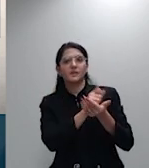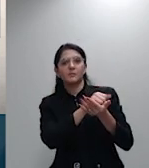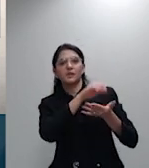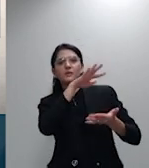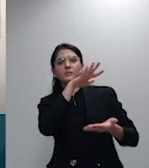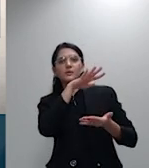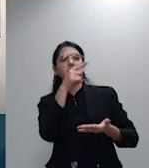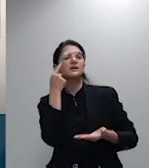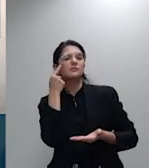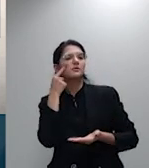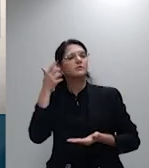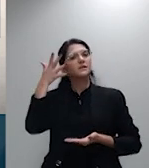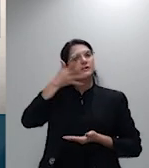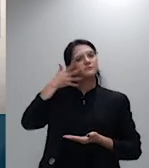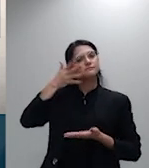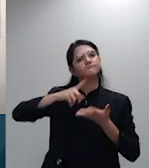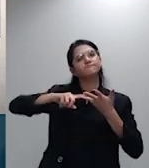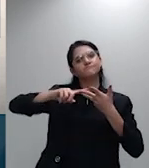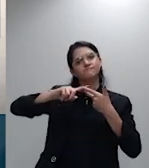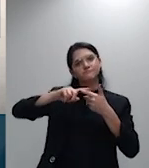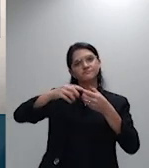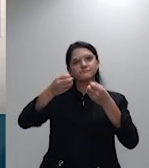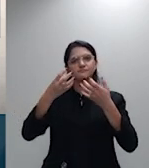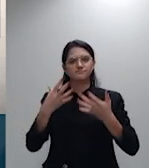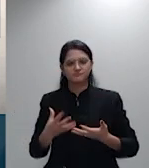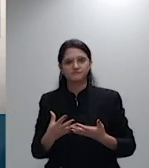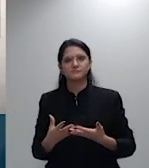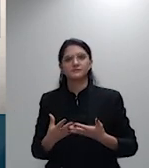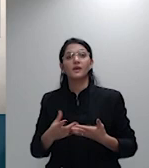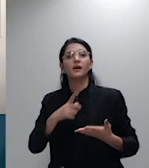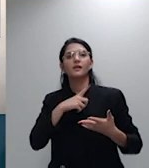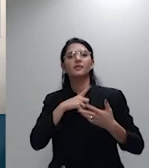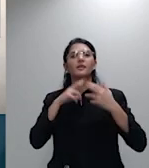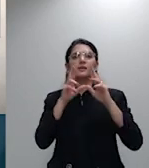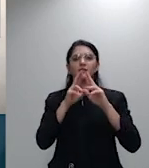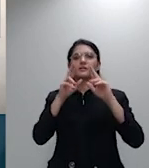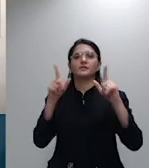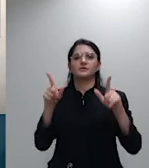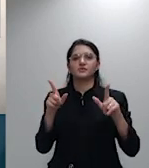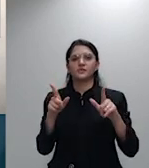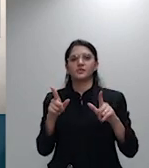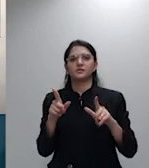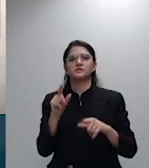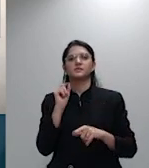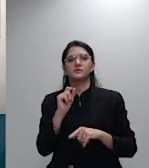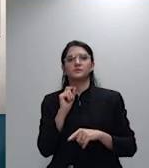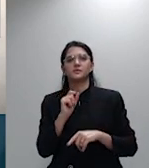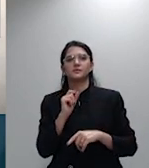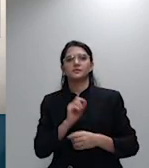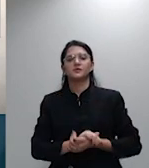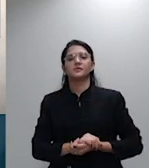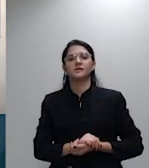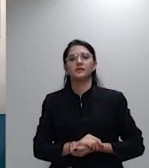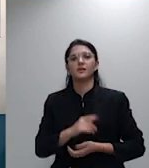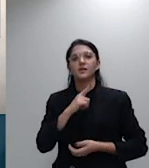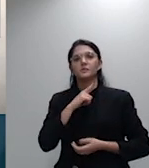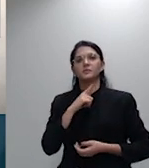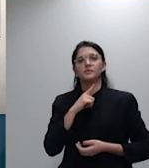controvérsia em relação aos planos coletivos novos ou adaptados à lei